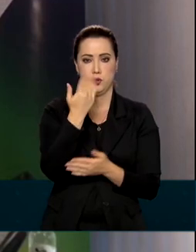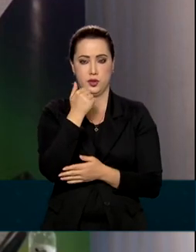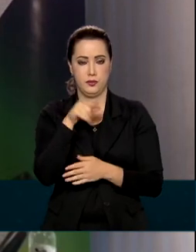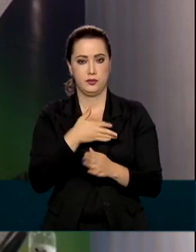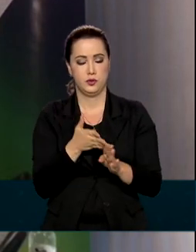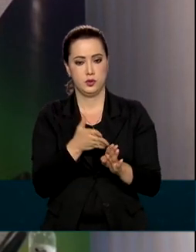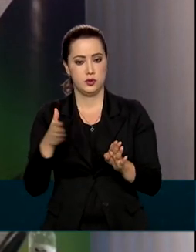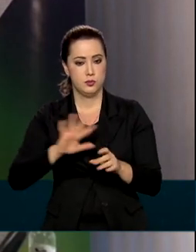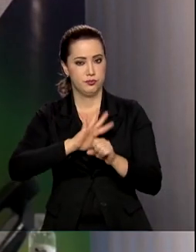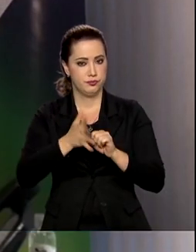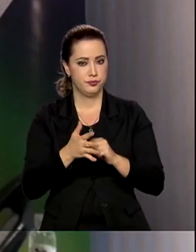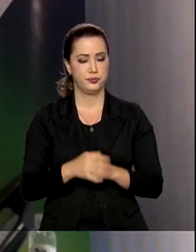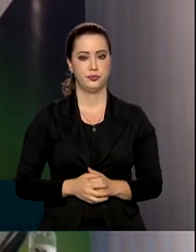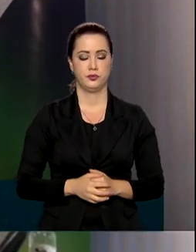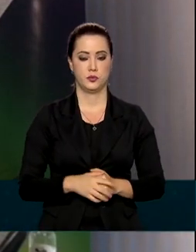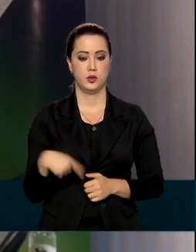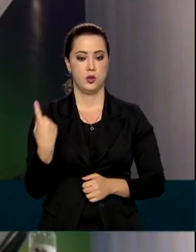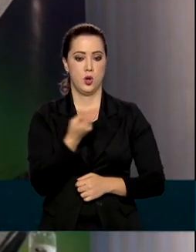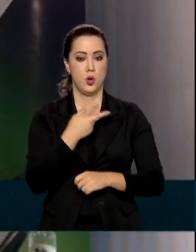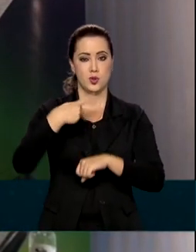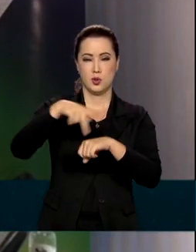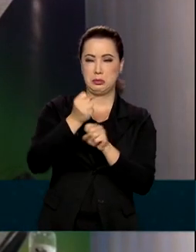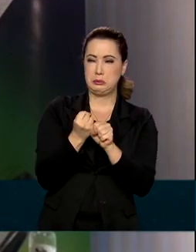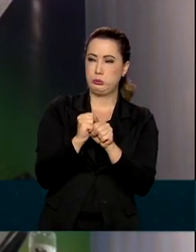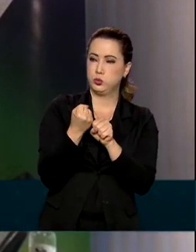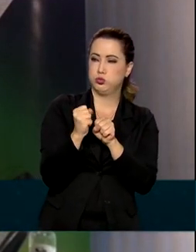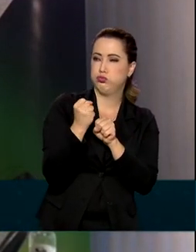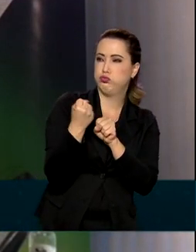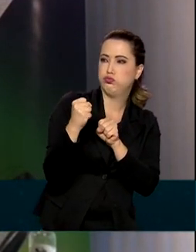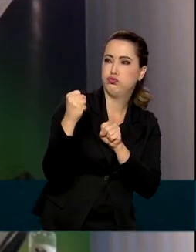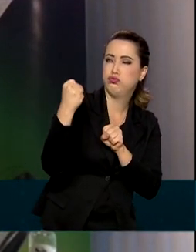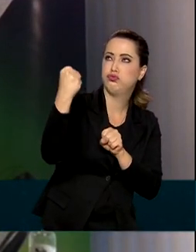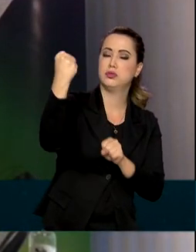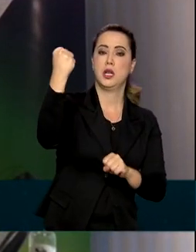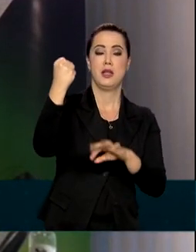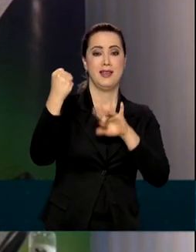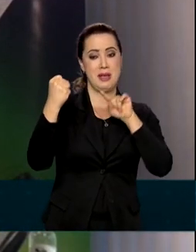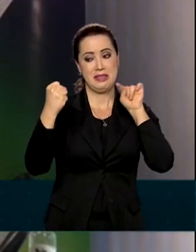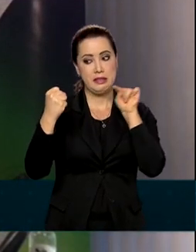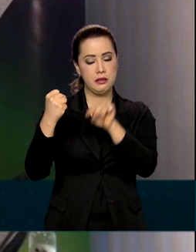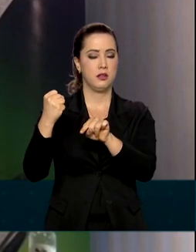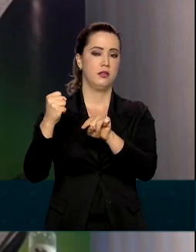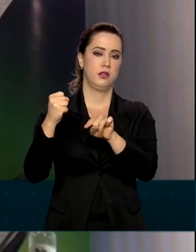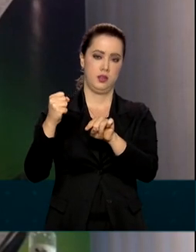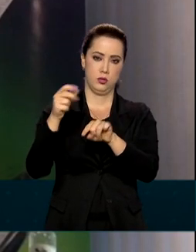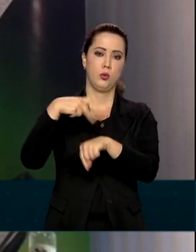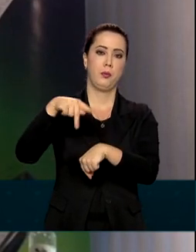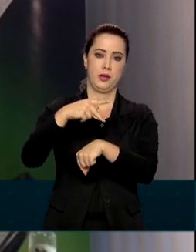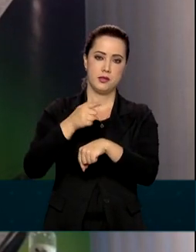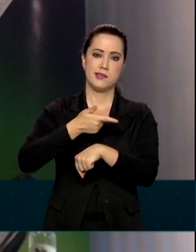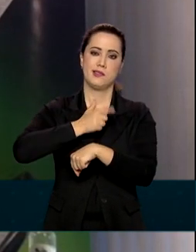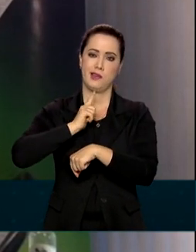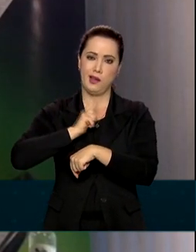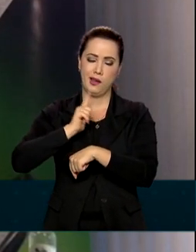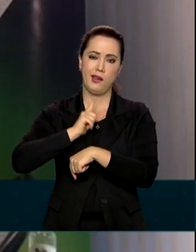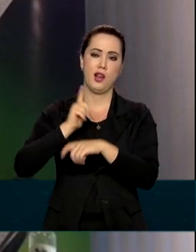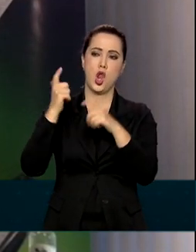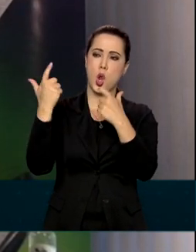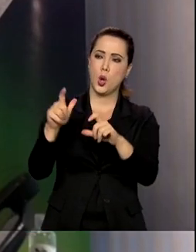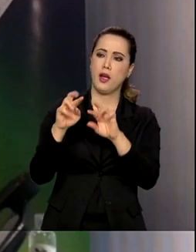Nós vivemos num país de dimensões continentais e dentro deste país há ainda muitos